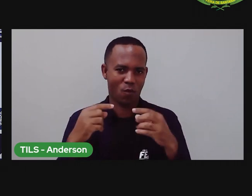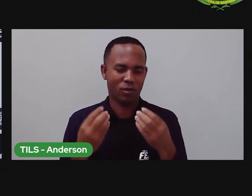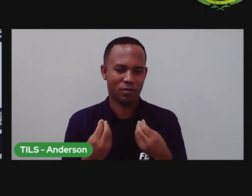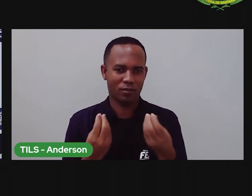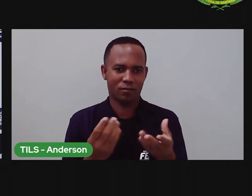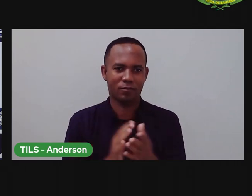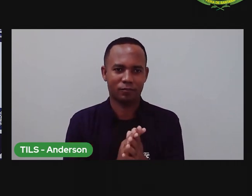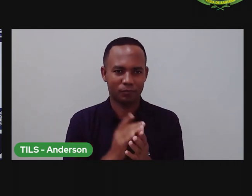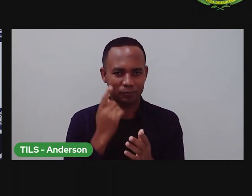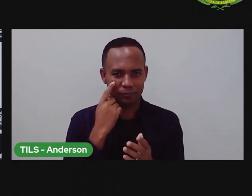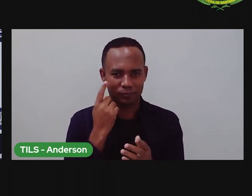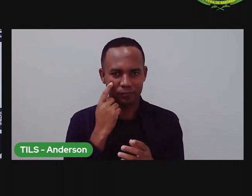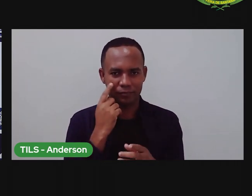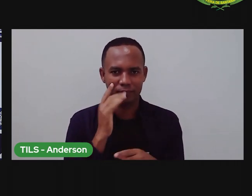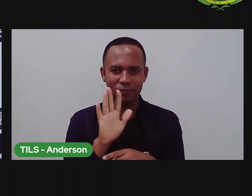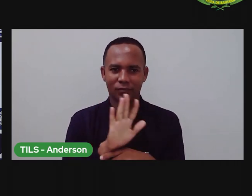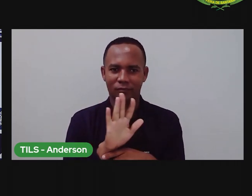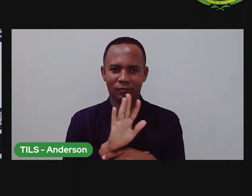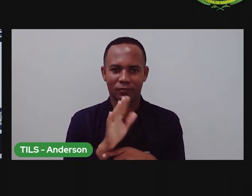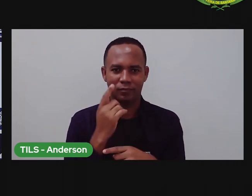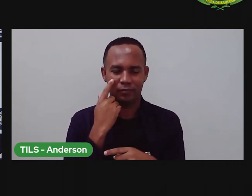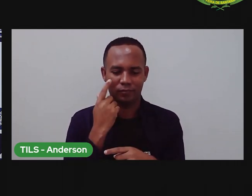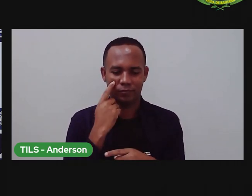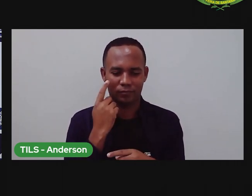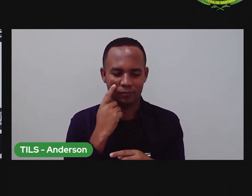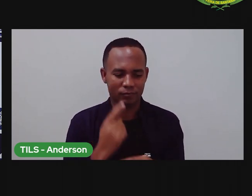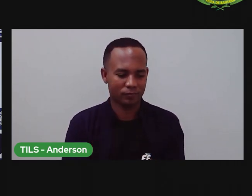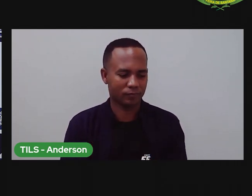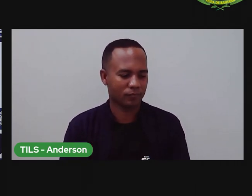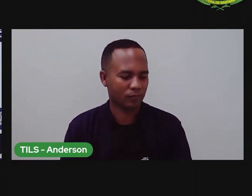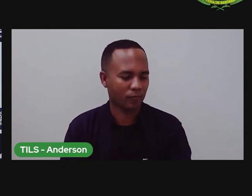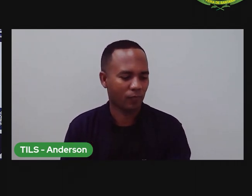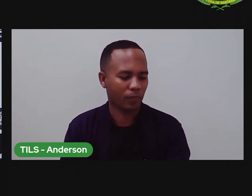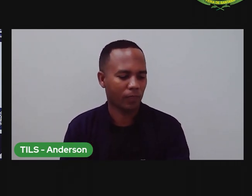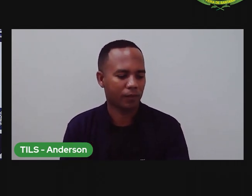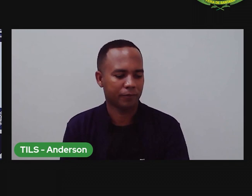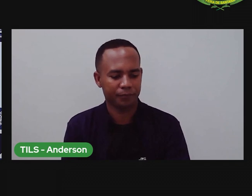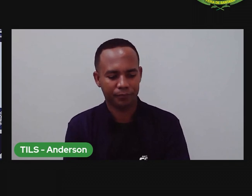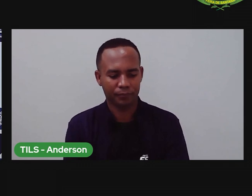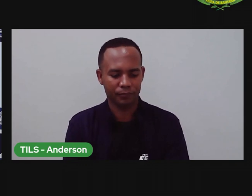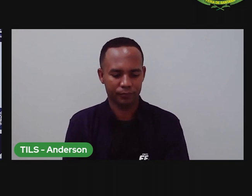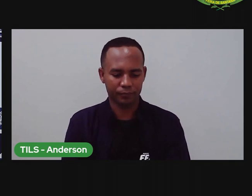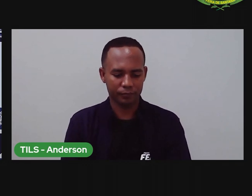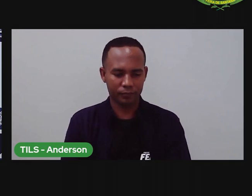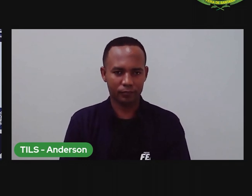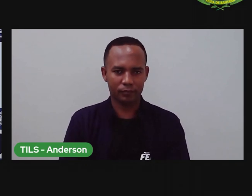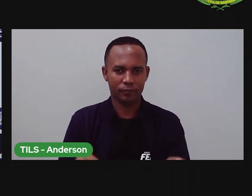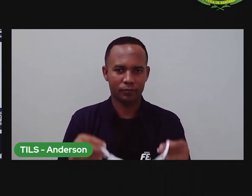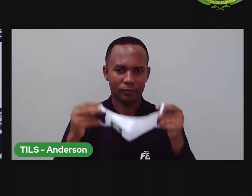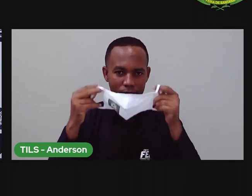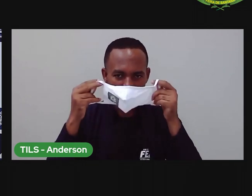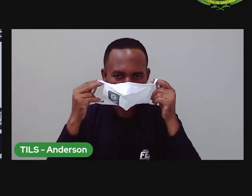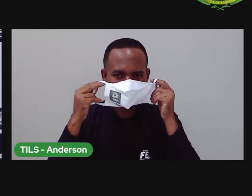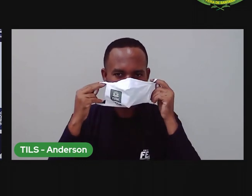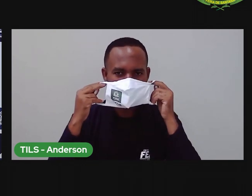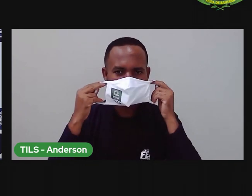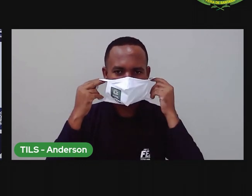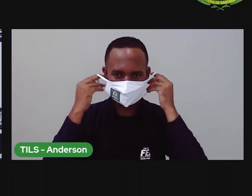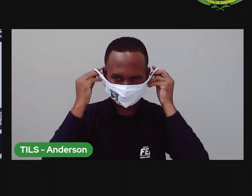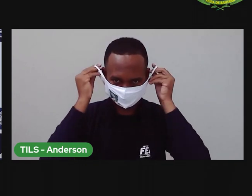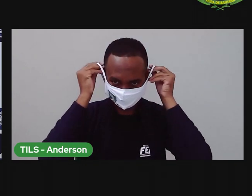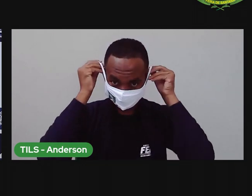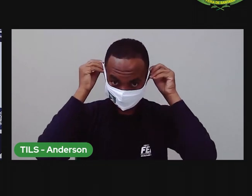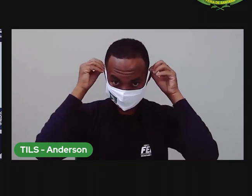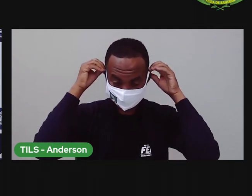é para o slide aí para a gente poder passar as orientações de finalzinho. Enquanto o slide não chega, eu falar com vocês o